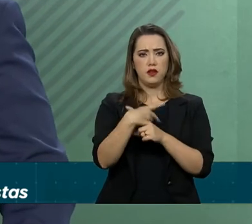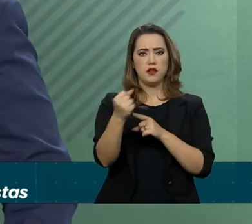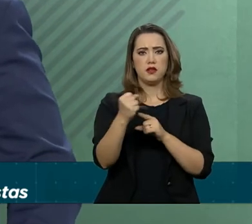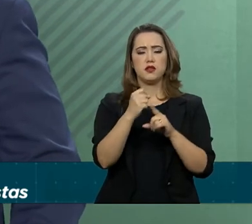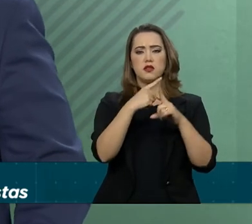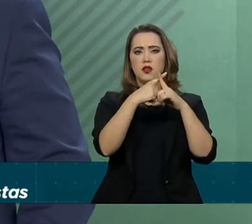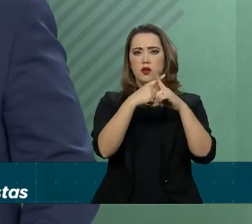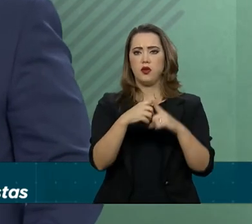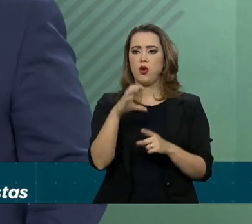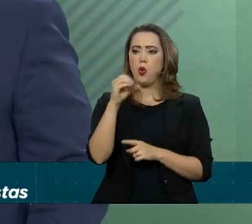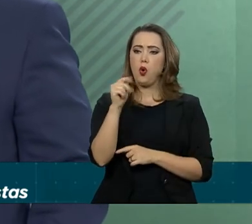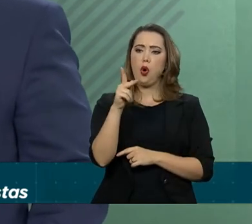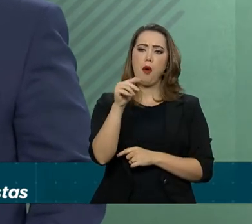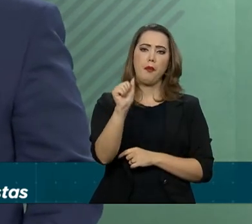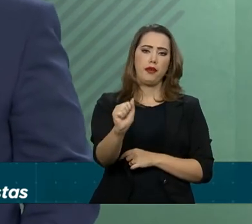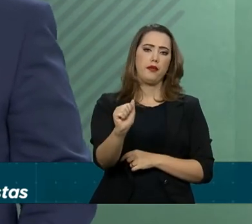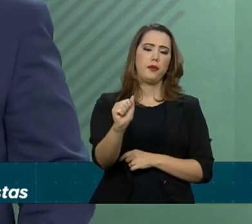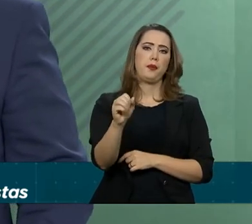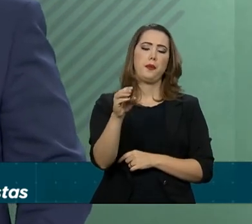que é a Copa-Méu.